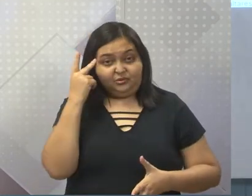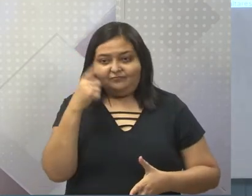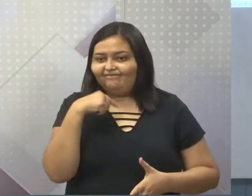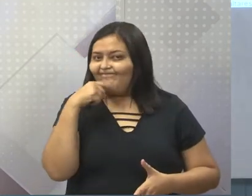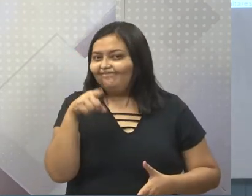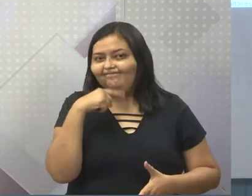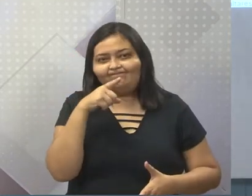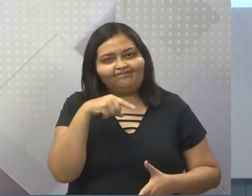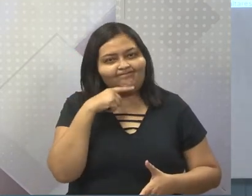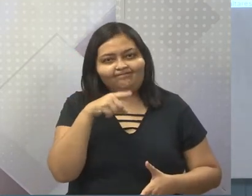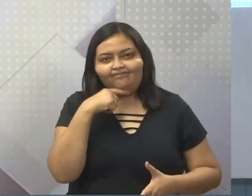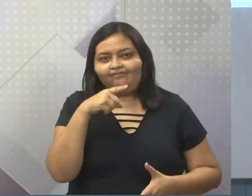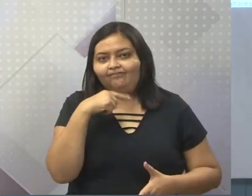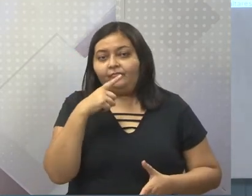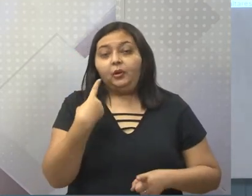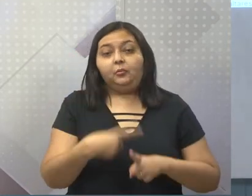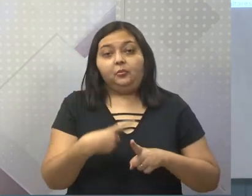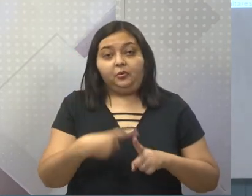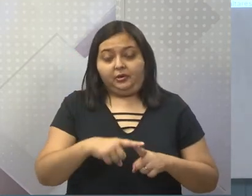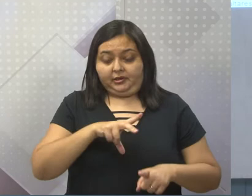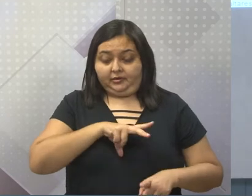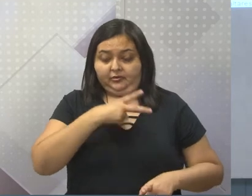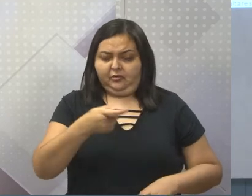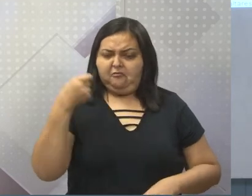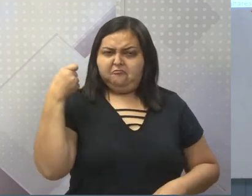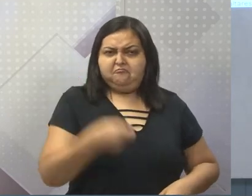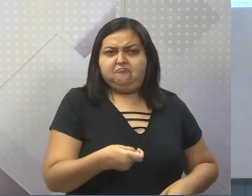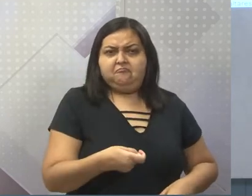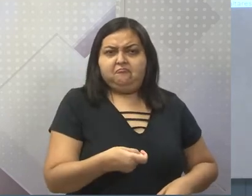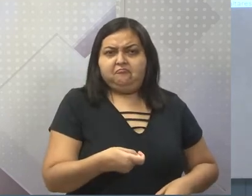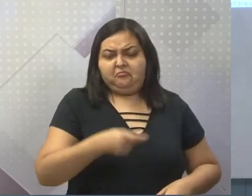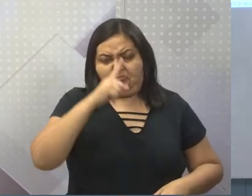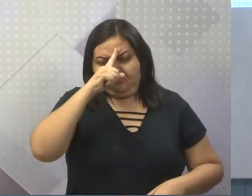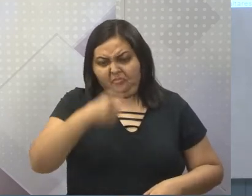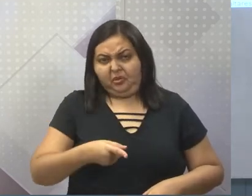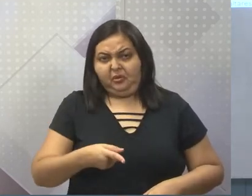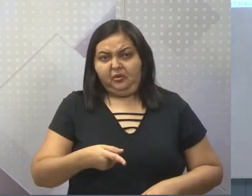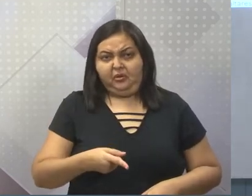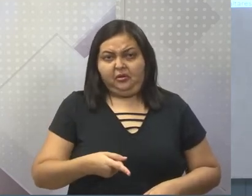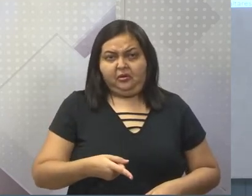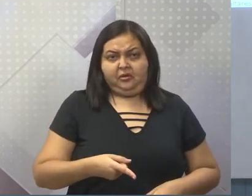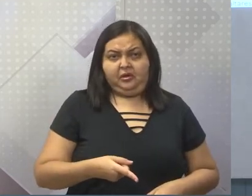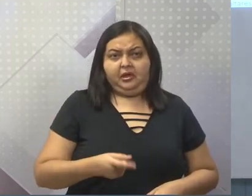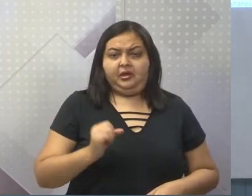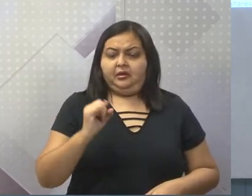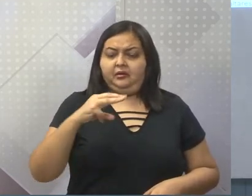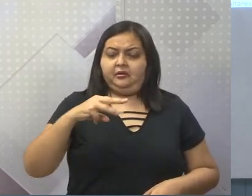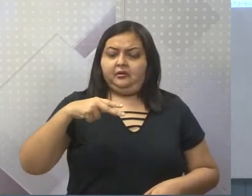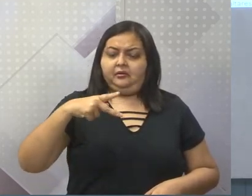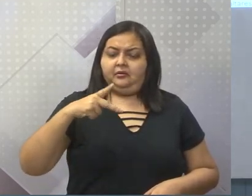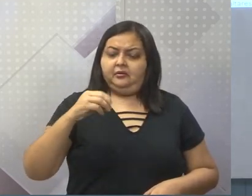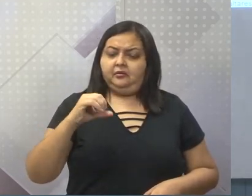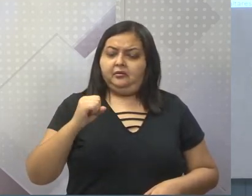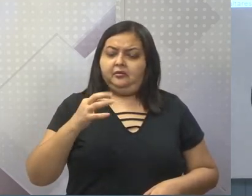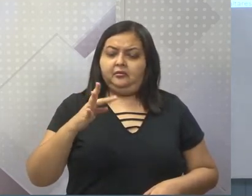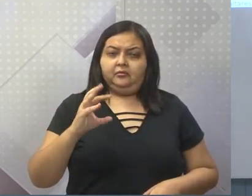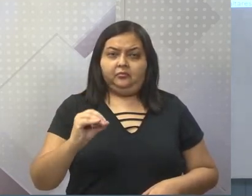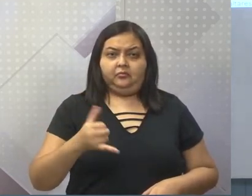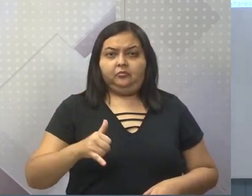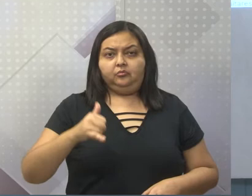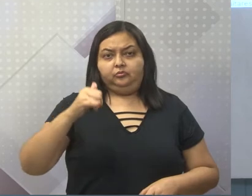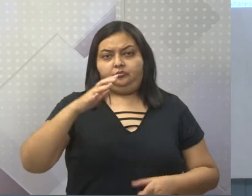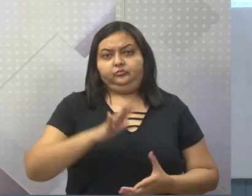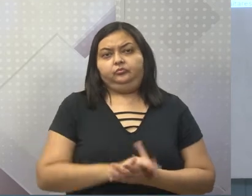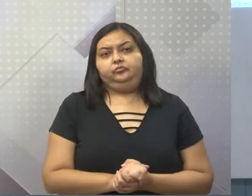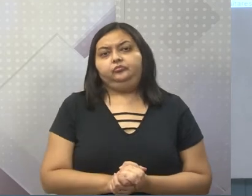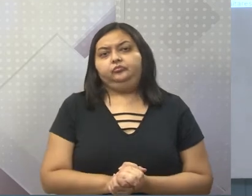cobrança. Principalmente a questão da cobrança. Cobrança de quê? Cobrança de impostos. Né? Então, vamos observar aqui